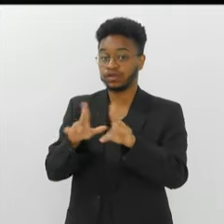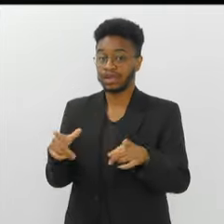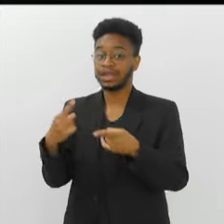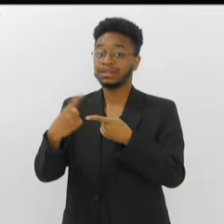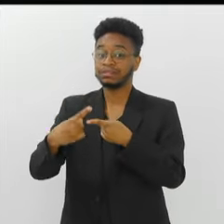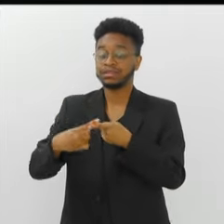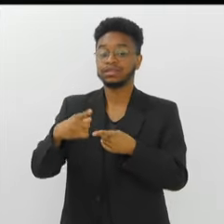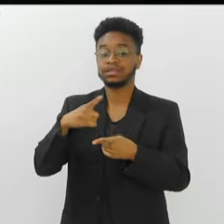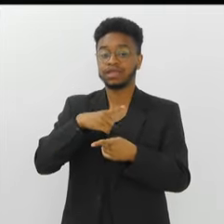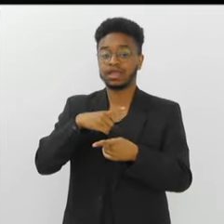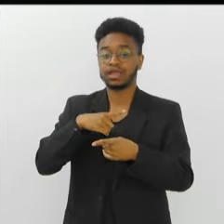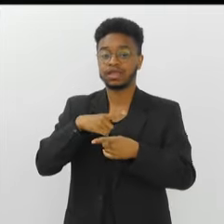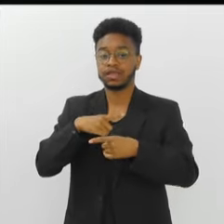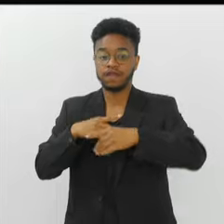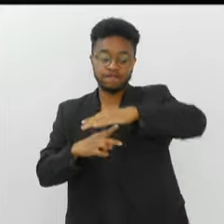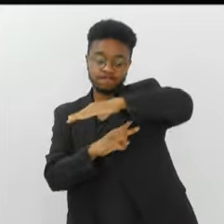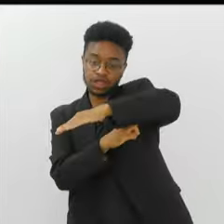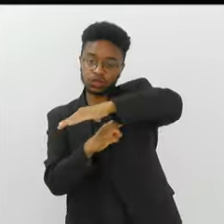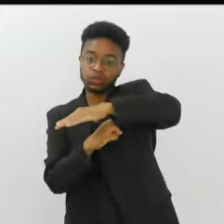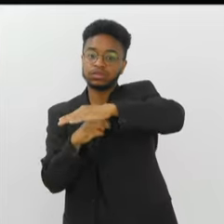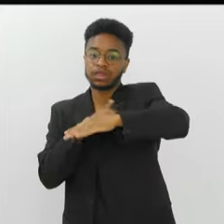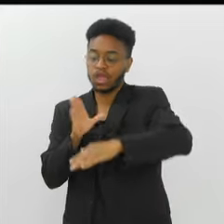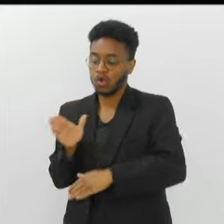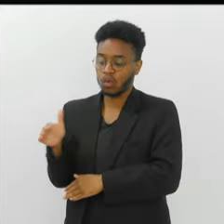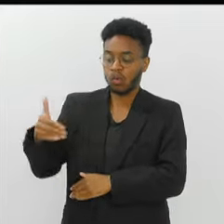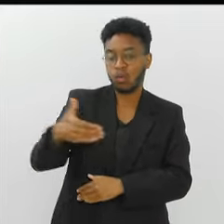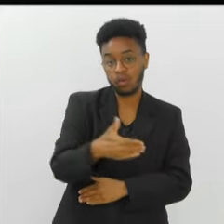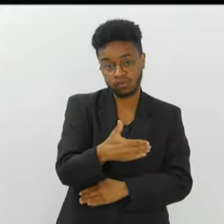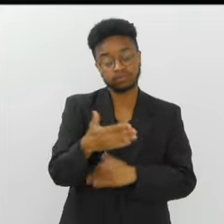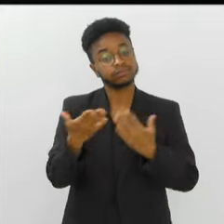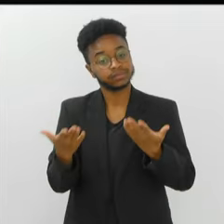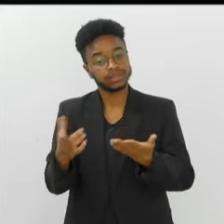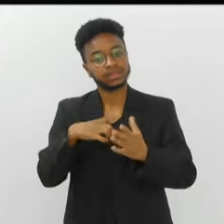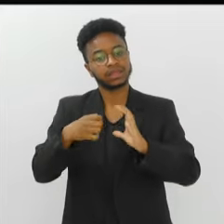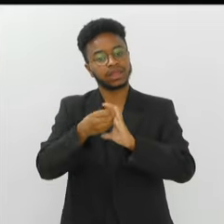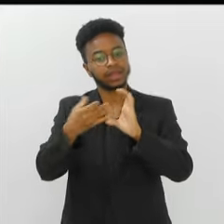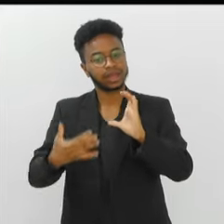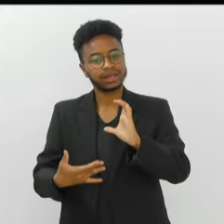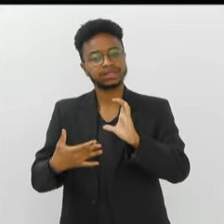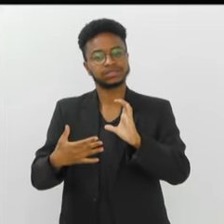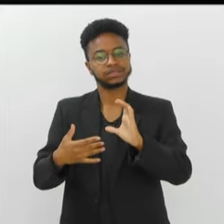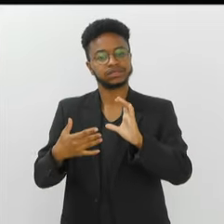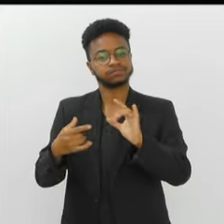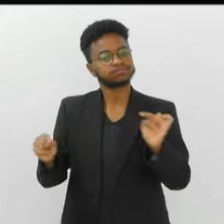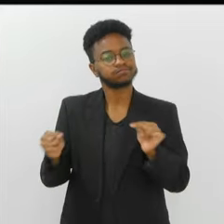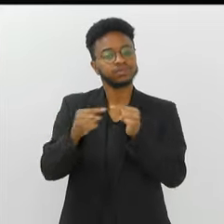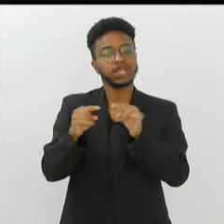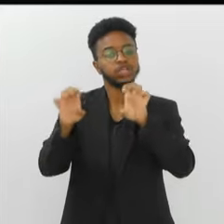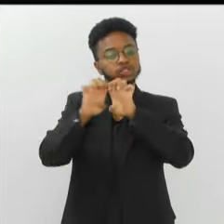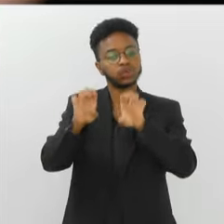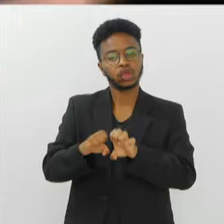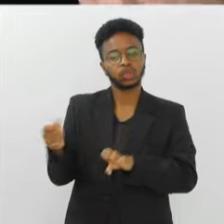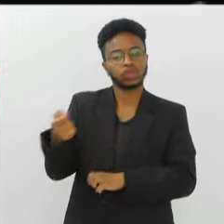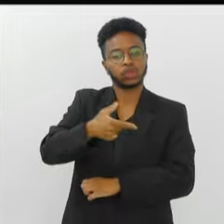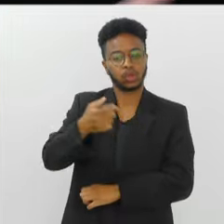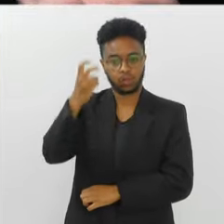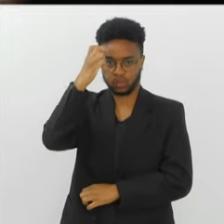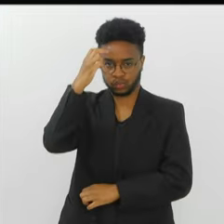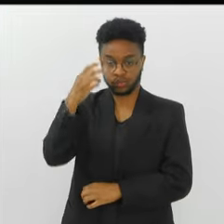que é diferente. Aqui você tem viaduto, você tem uma curva de 90 graus. Então, tem algumas questões que são mais estruturais do que